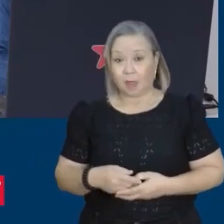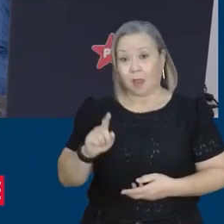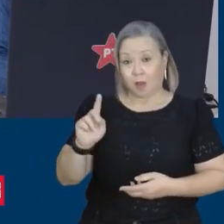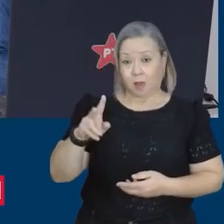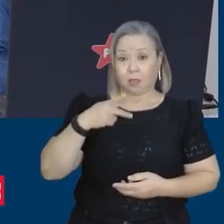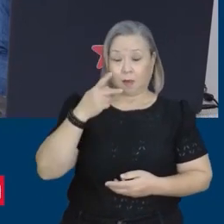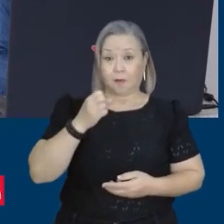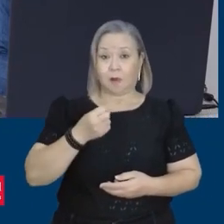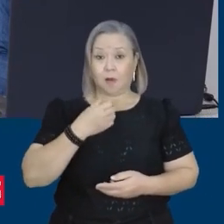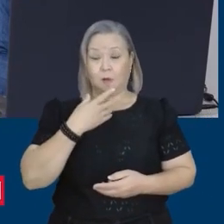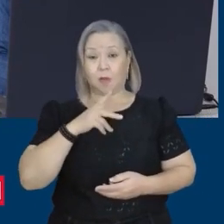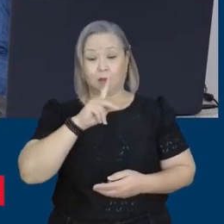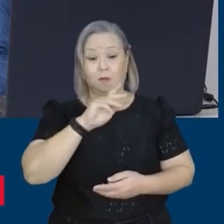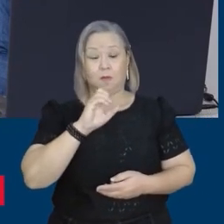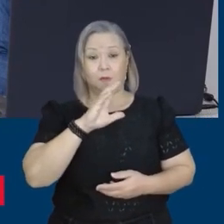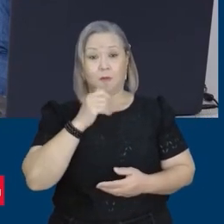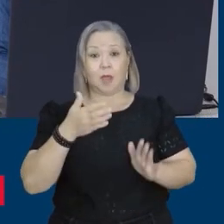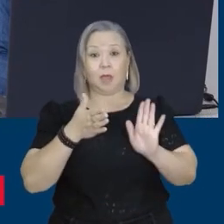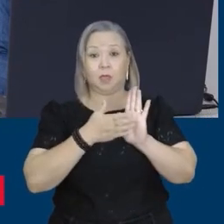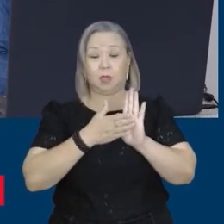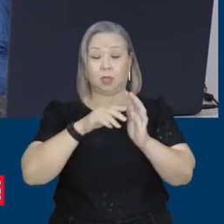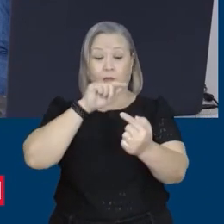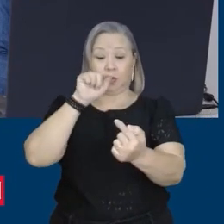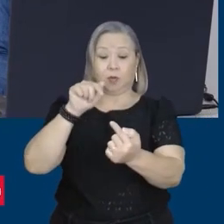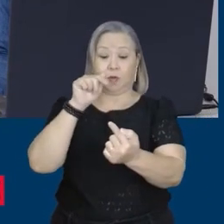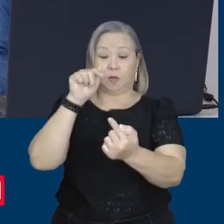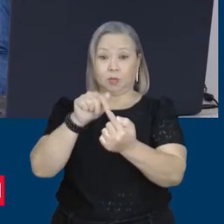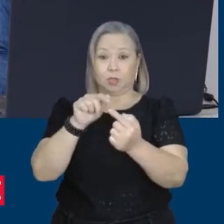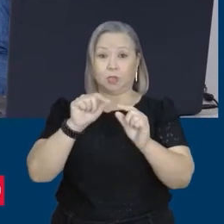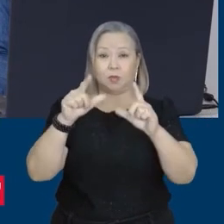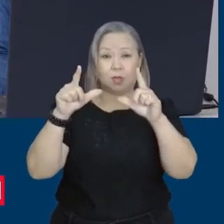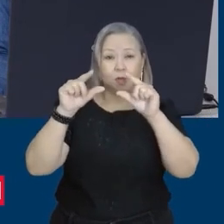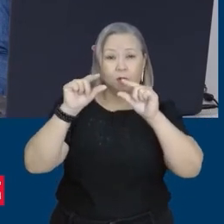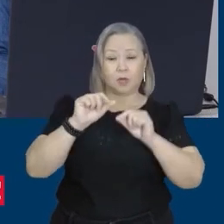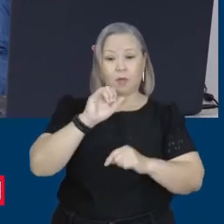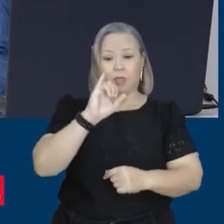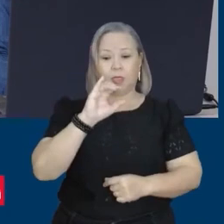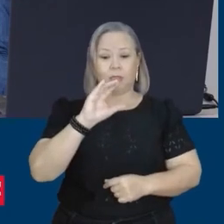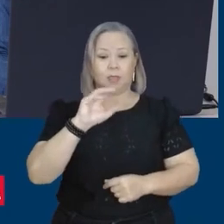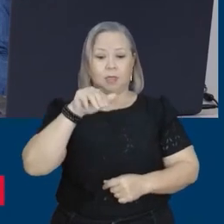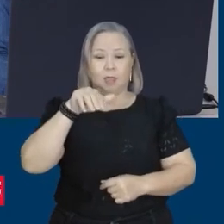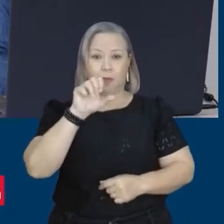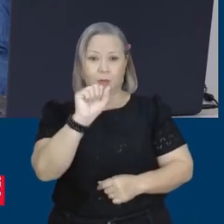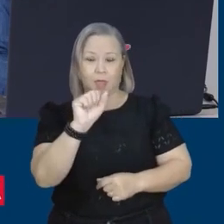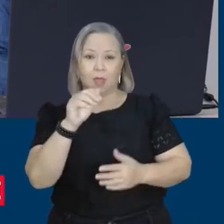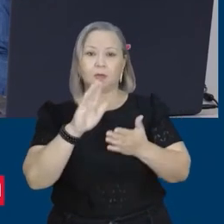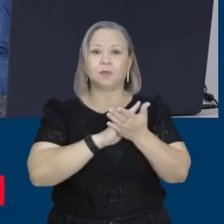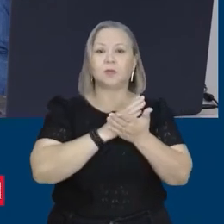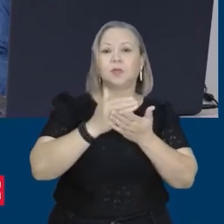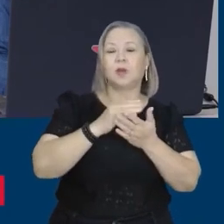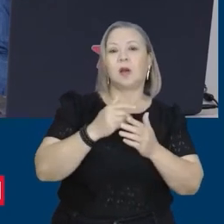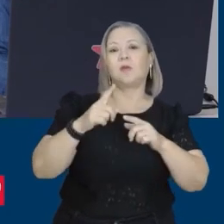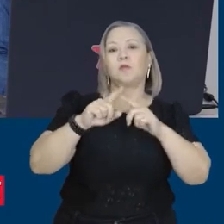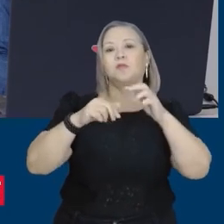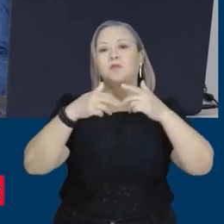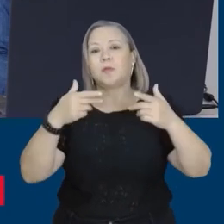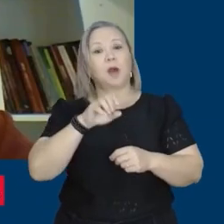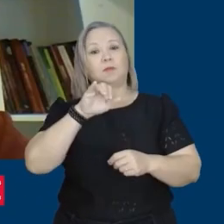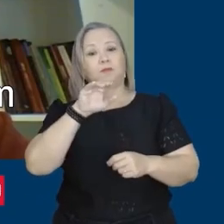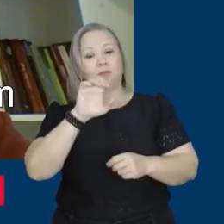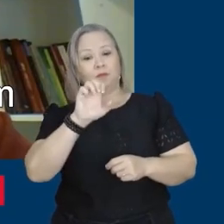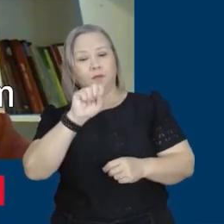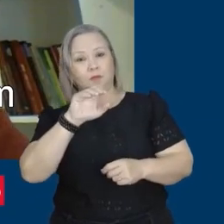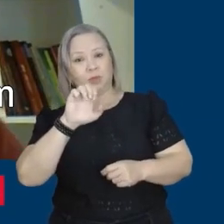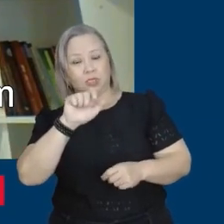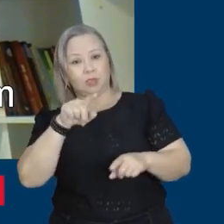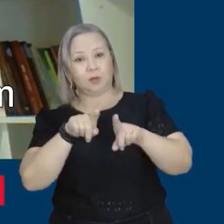A PEC tinha o propósito de reduzir o ICMS de alguns bens, especialmente o diesel e o gás de cozinha.